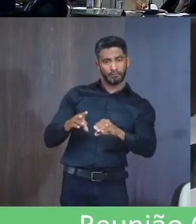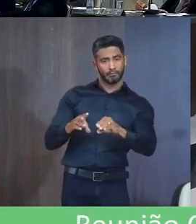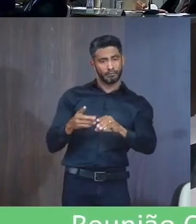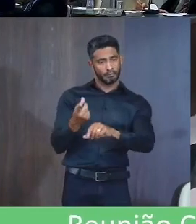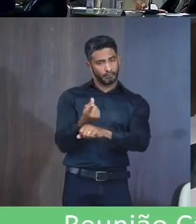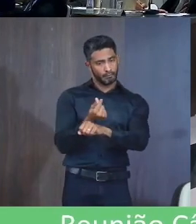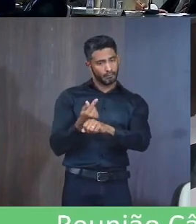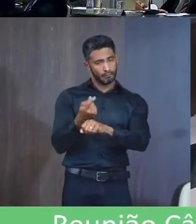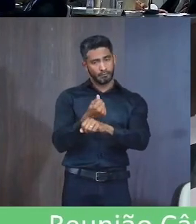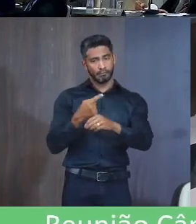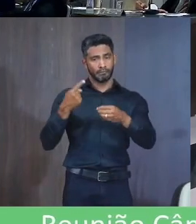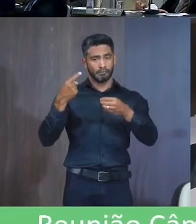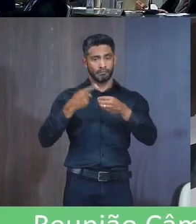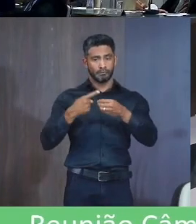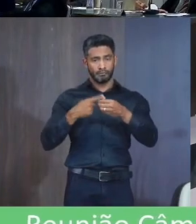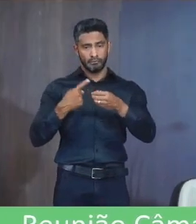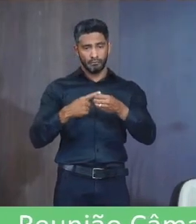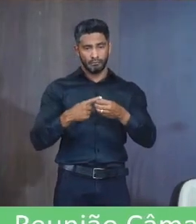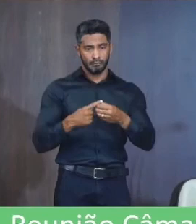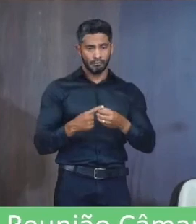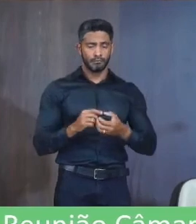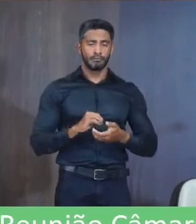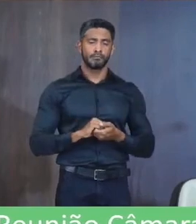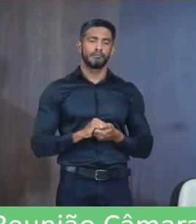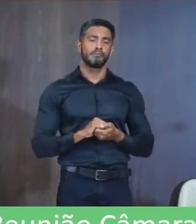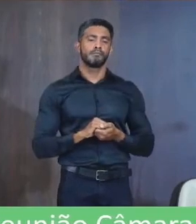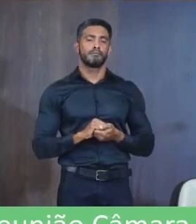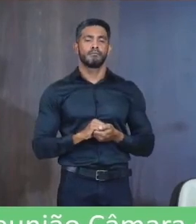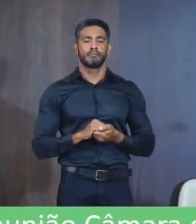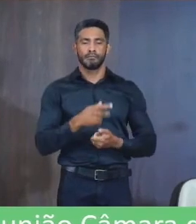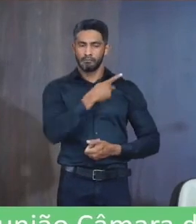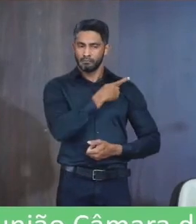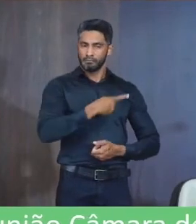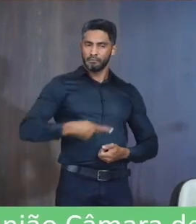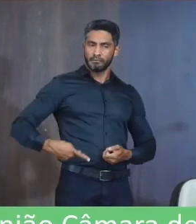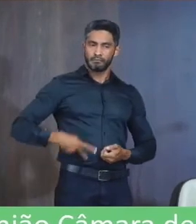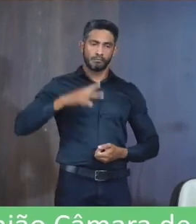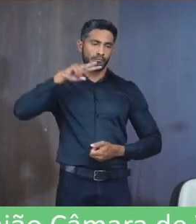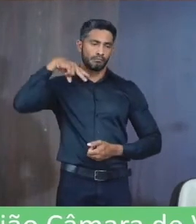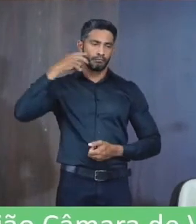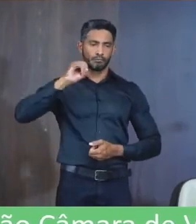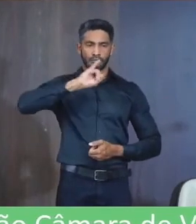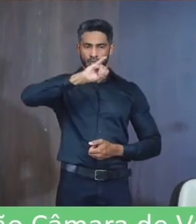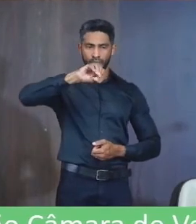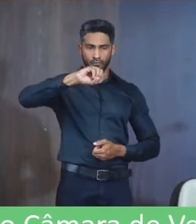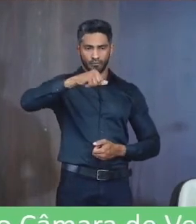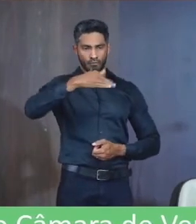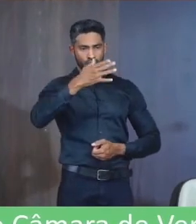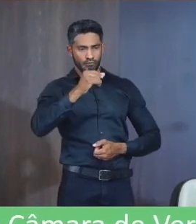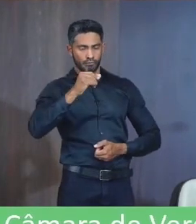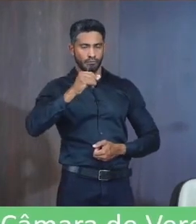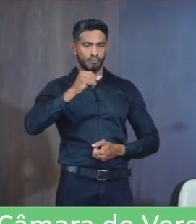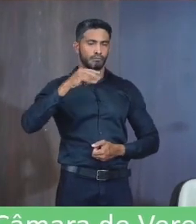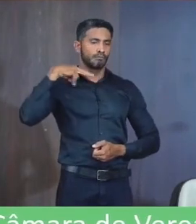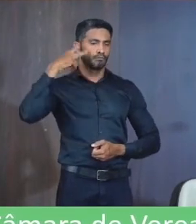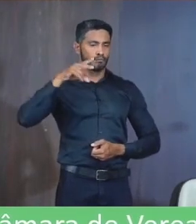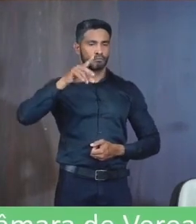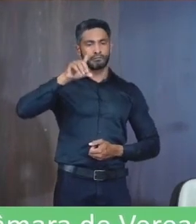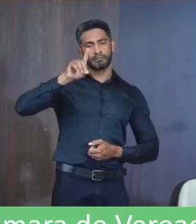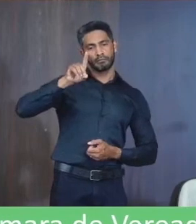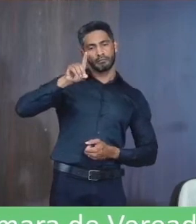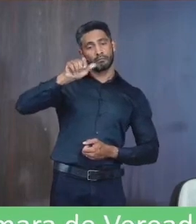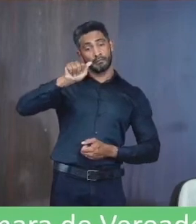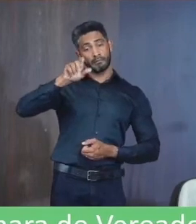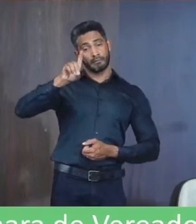financeira Ao município Presidente da comissão O vereador João Pereira da Silva Relatou O vereador Dauri Cordeiro